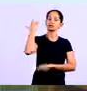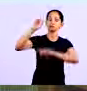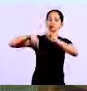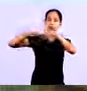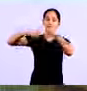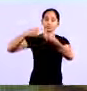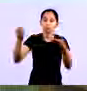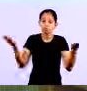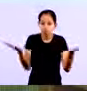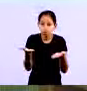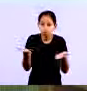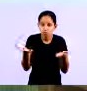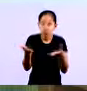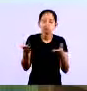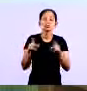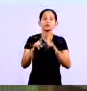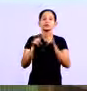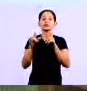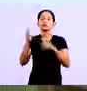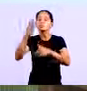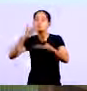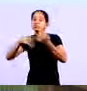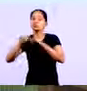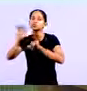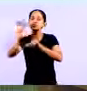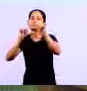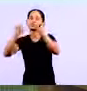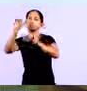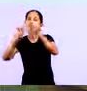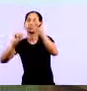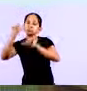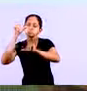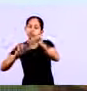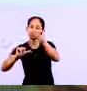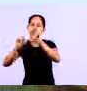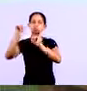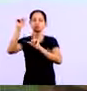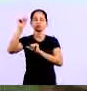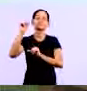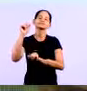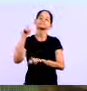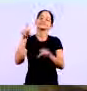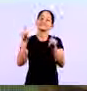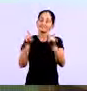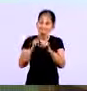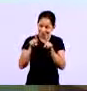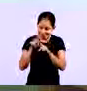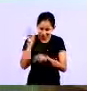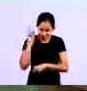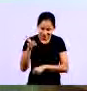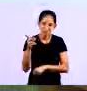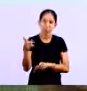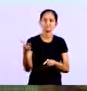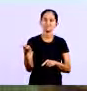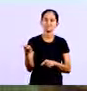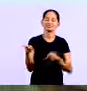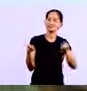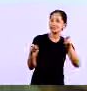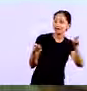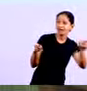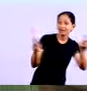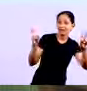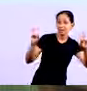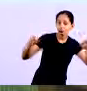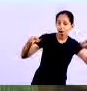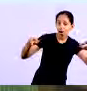E toda a movimentação Que houve no período Você identifica Se você tem o seu controle aqui Você faz Já pega automático Pelo saldo Dá para você